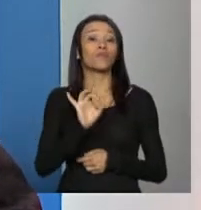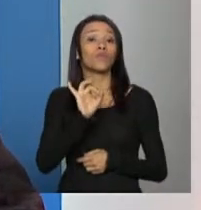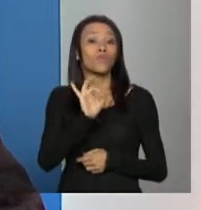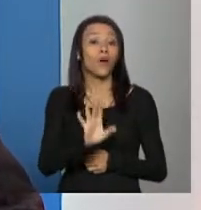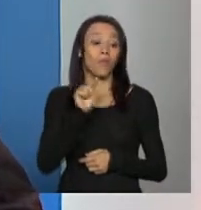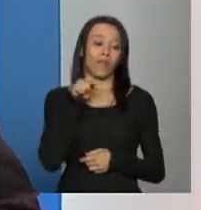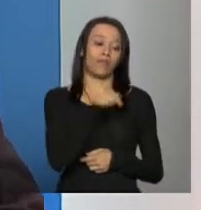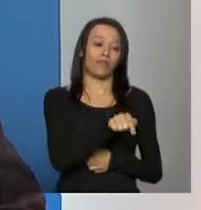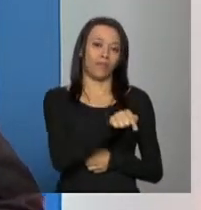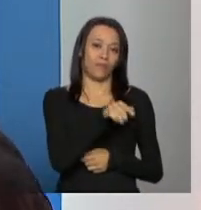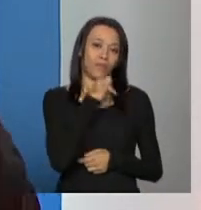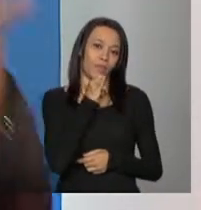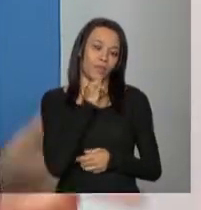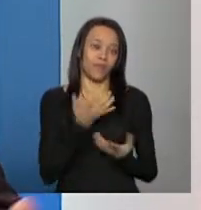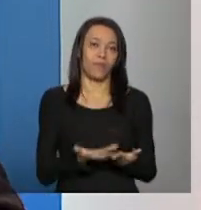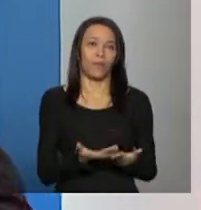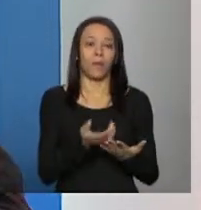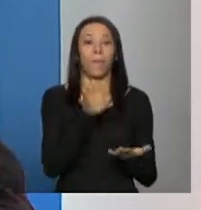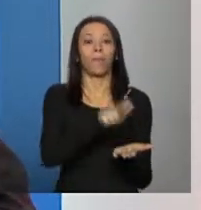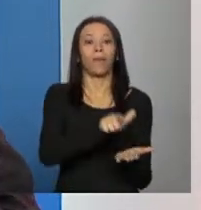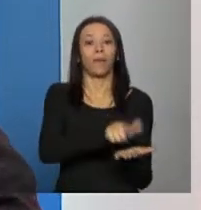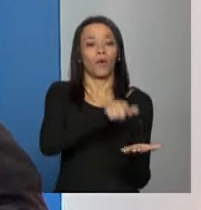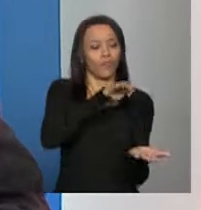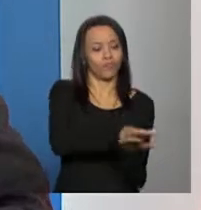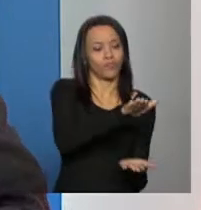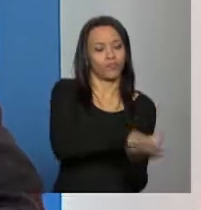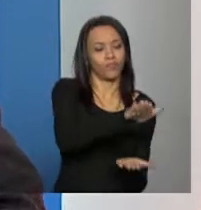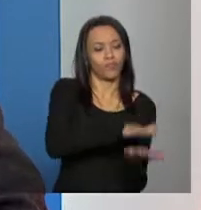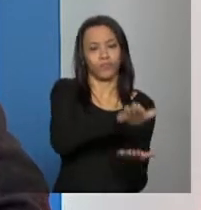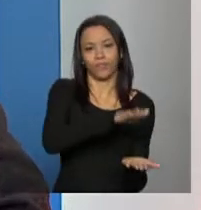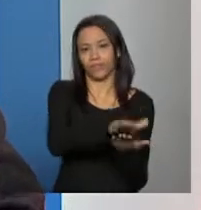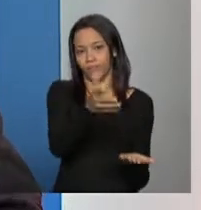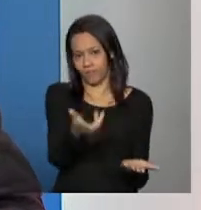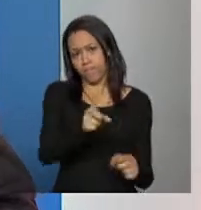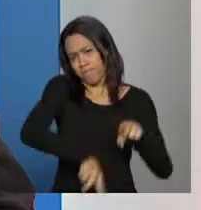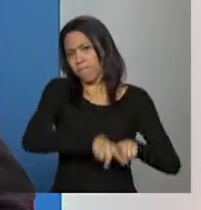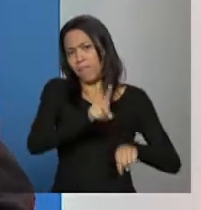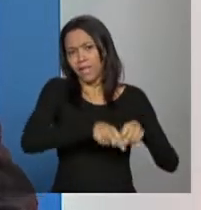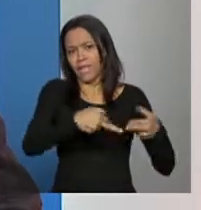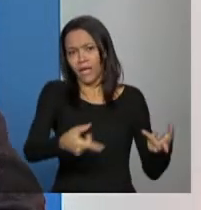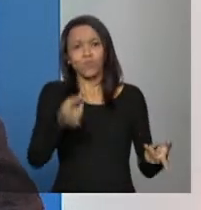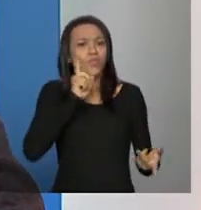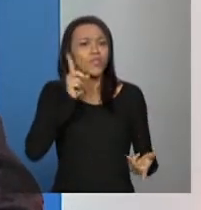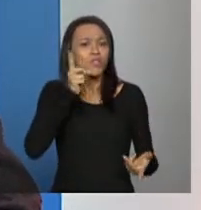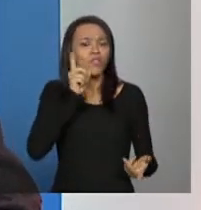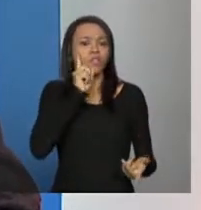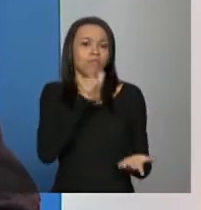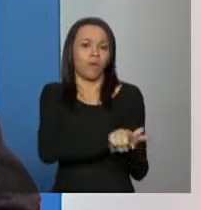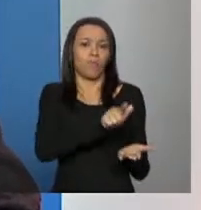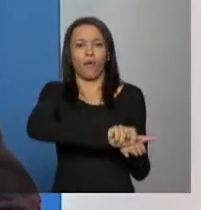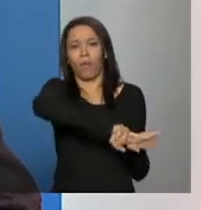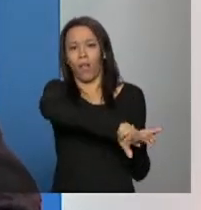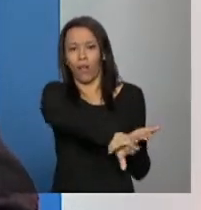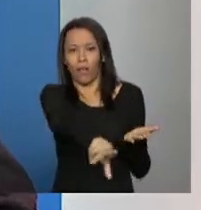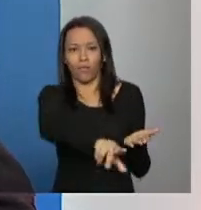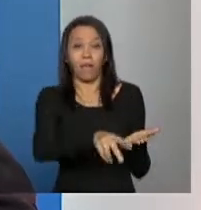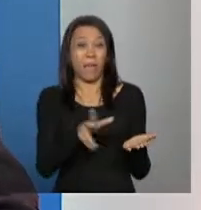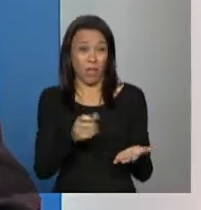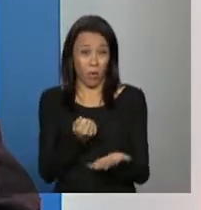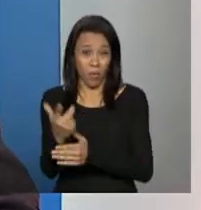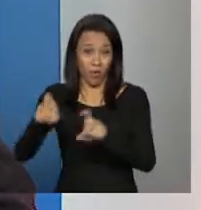que a gente citou. Por exemplo, a impressão de papel. Então, é material de expediente. Então, esse tema de